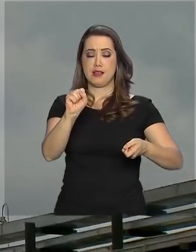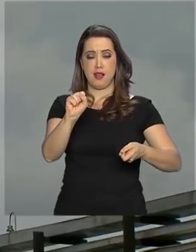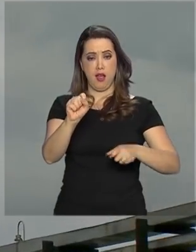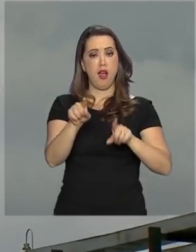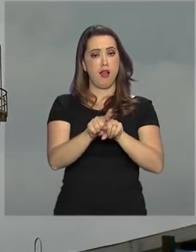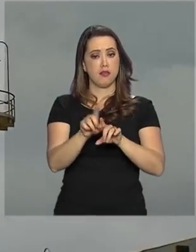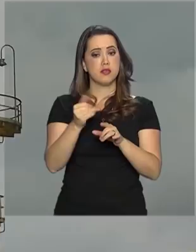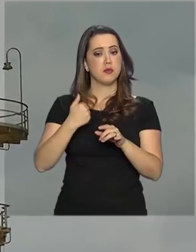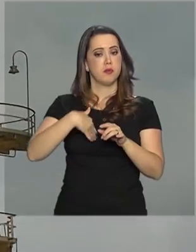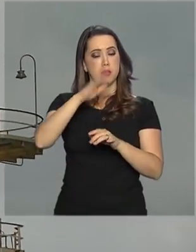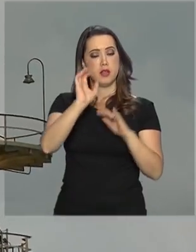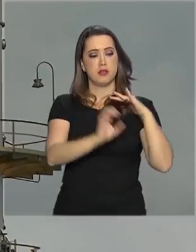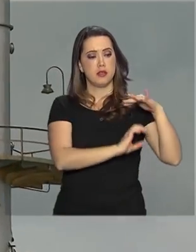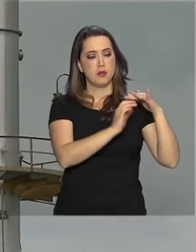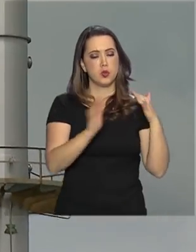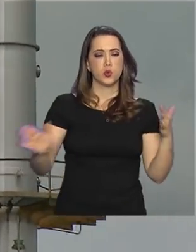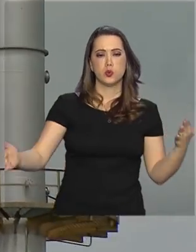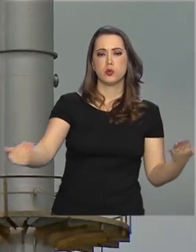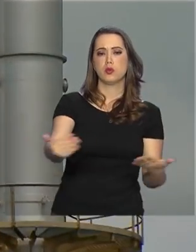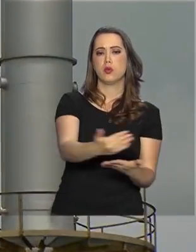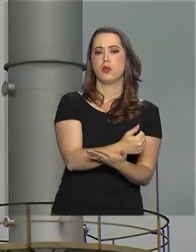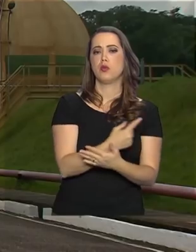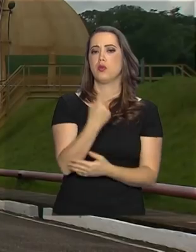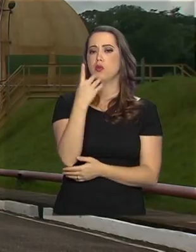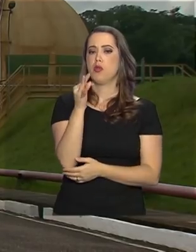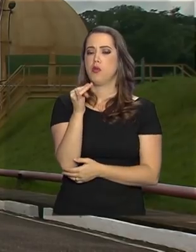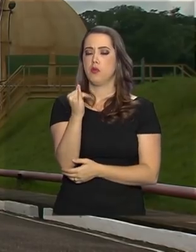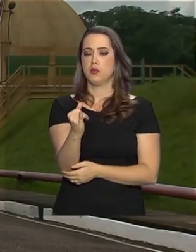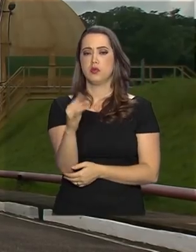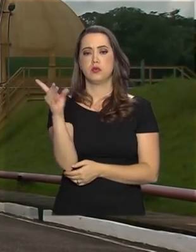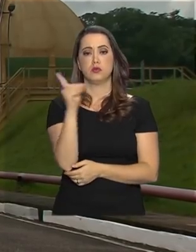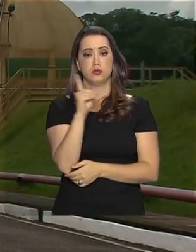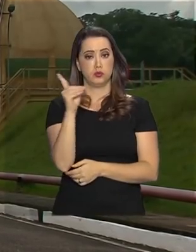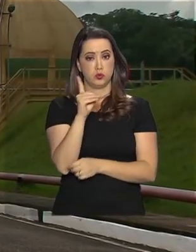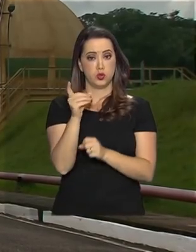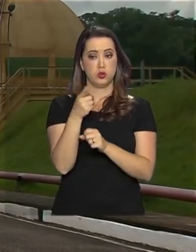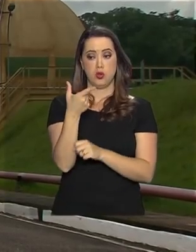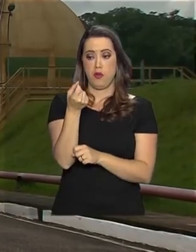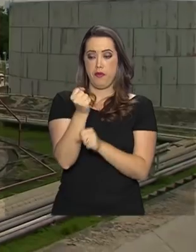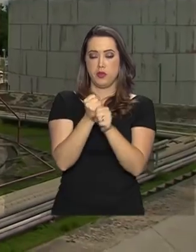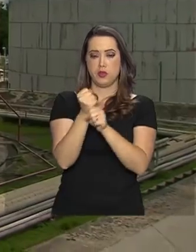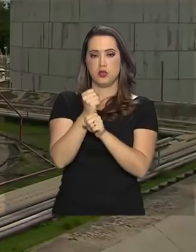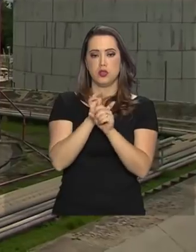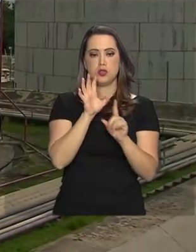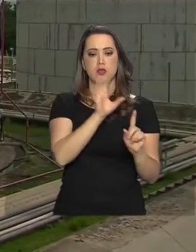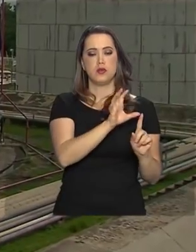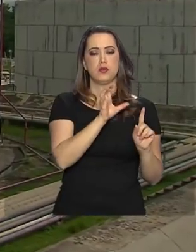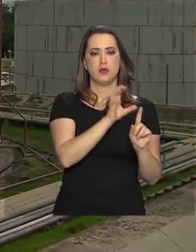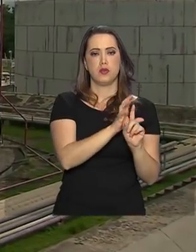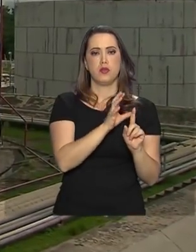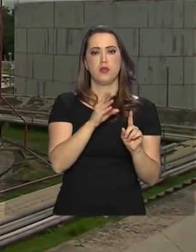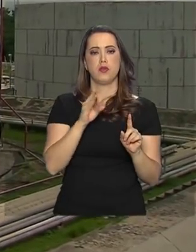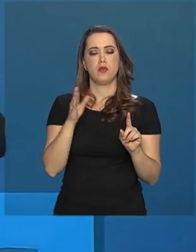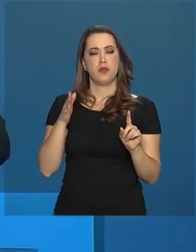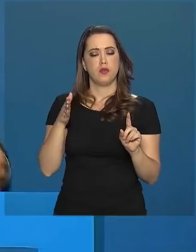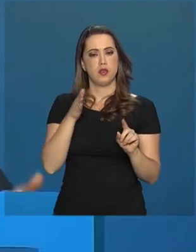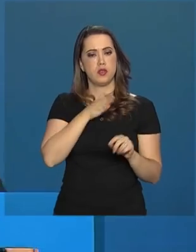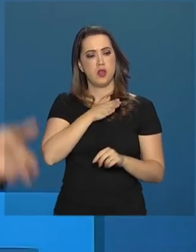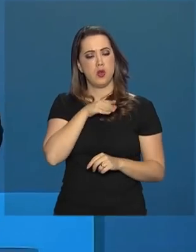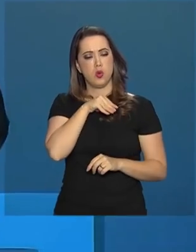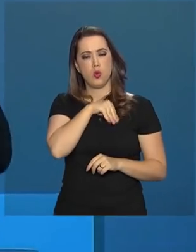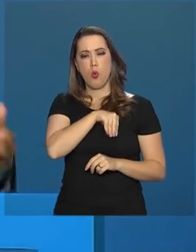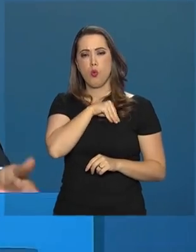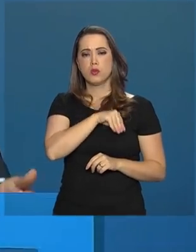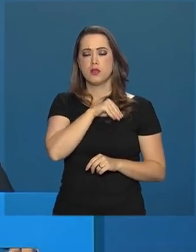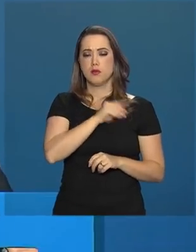gás, que geraria uma arrecadação de até 1 trilhão de dólares nos próximos 20 anos e impactaria no bolso do brasileiro. Nós vamos botar